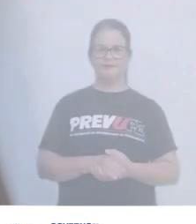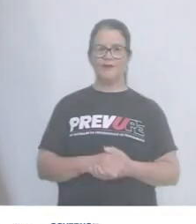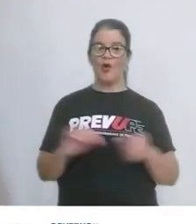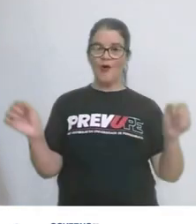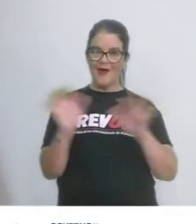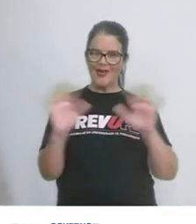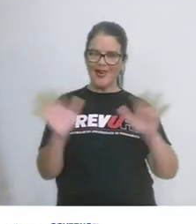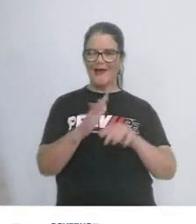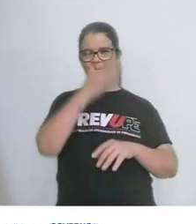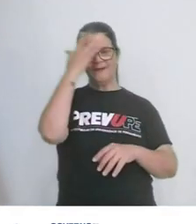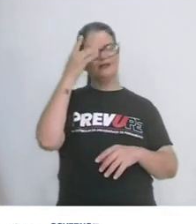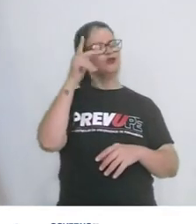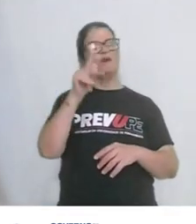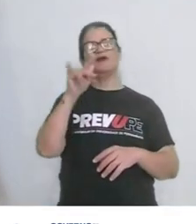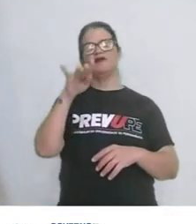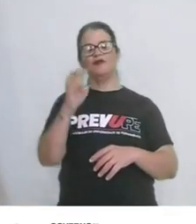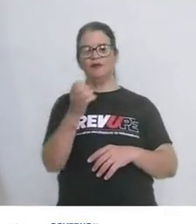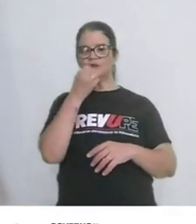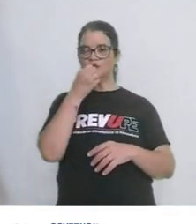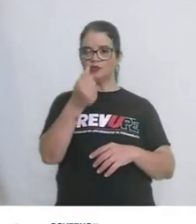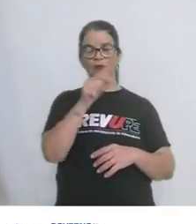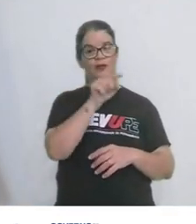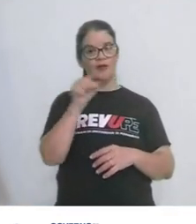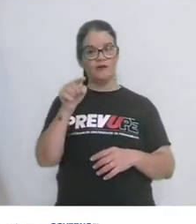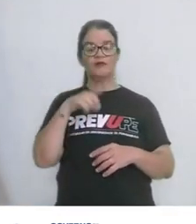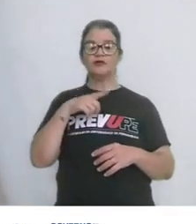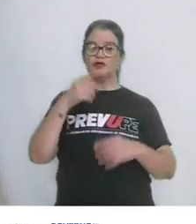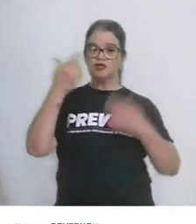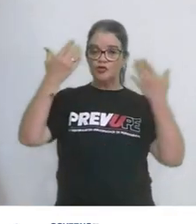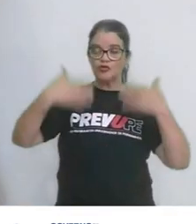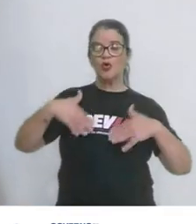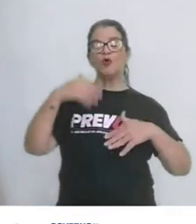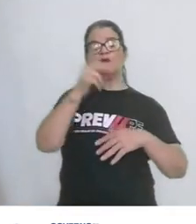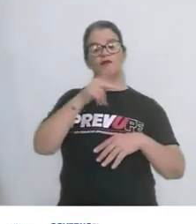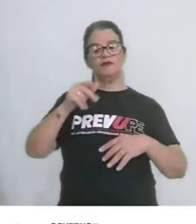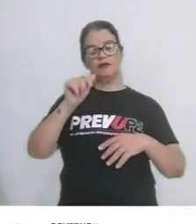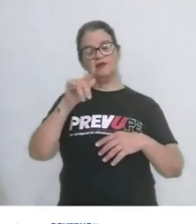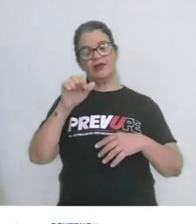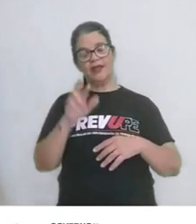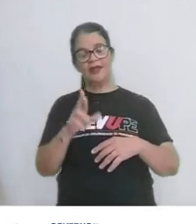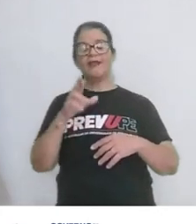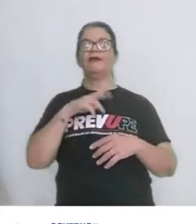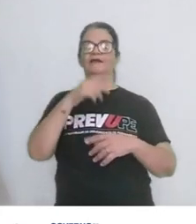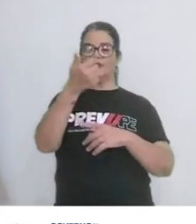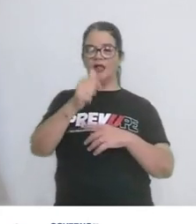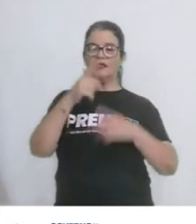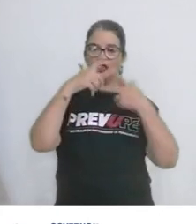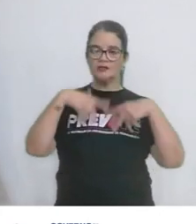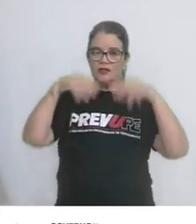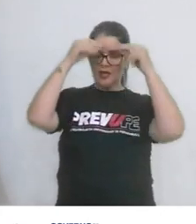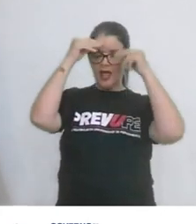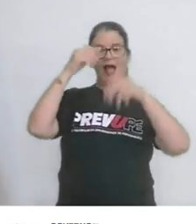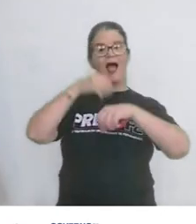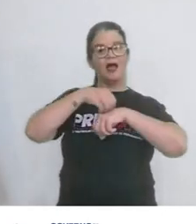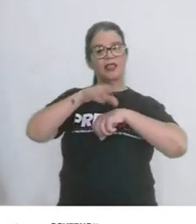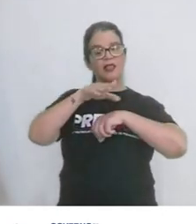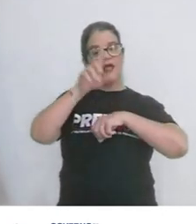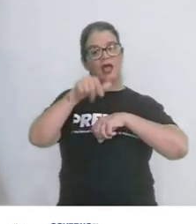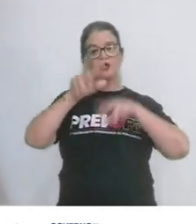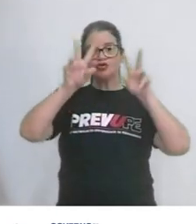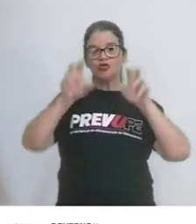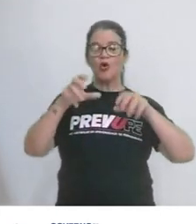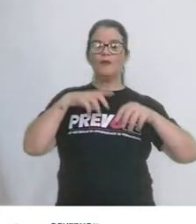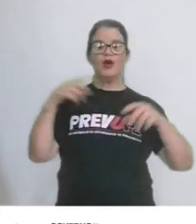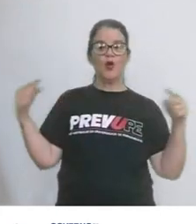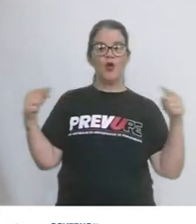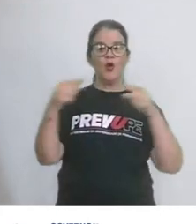Olá, pessoal do Prevup, tudo bem com vocês? Sou professor Aldeir, de análise linguística, e a dica de hoje é sobre